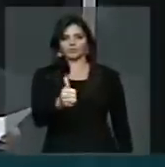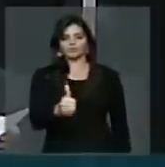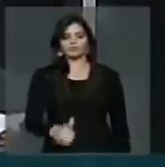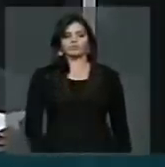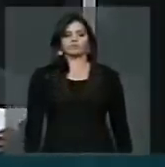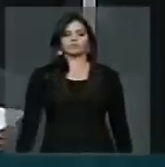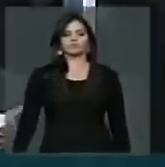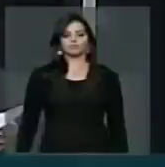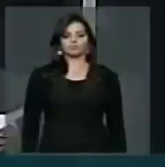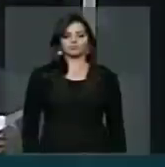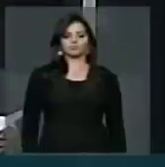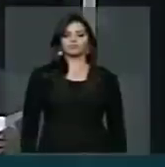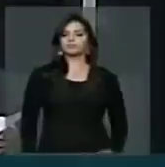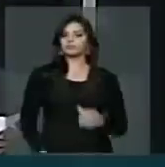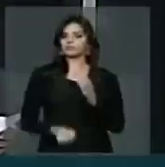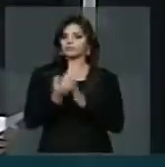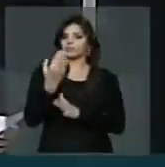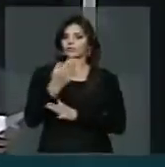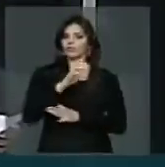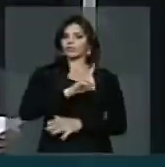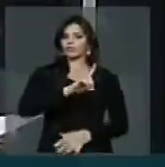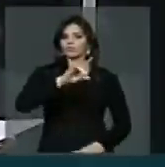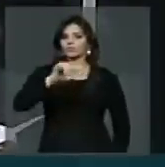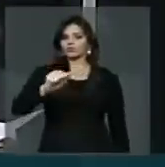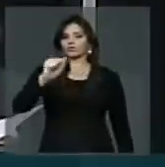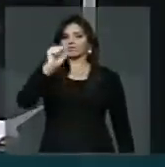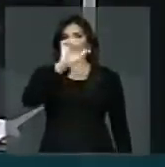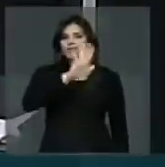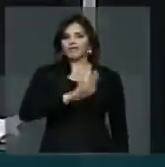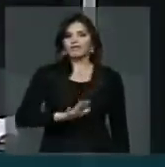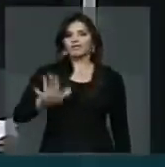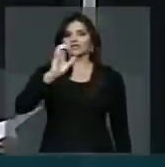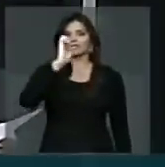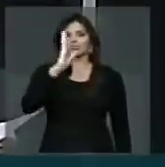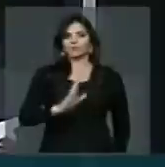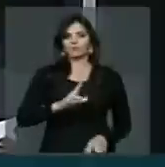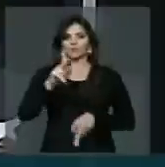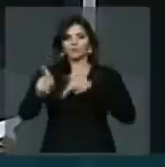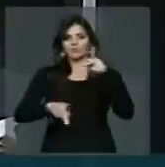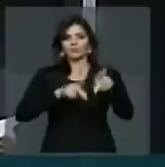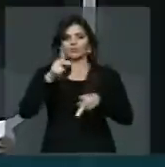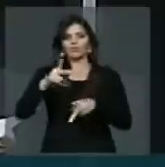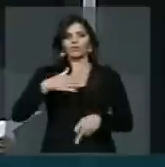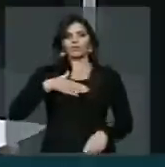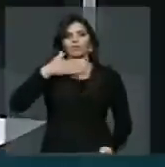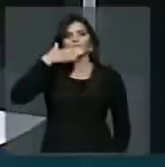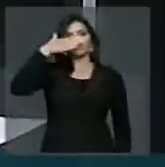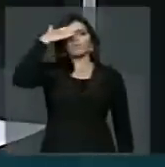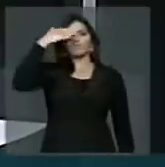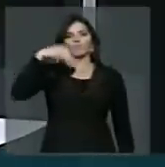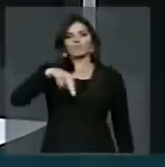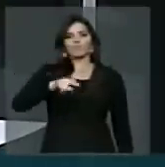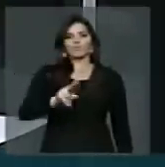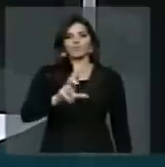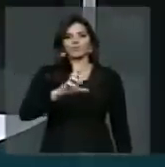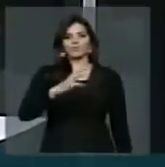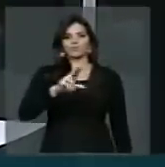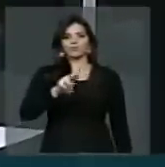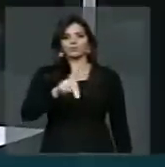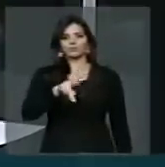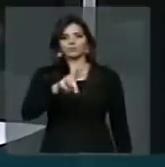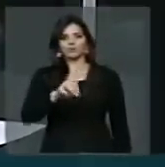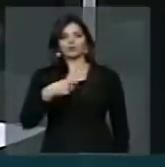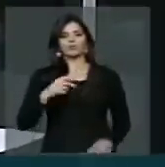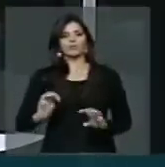fica instituído o Dia Nacional do Povo Muçulmano a ser comemorado em